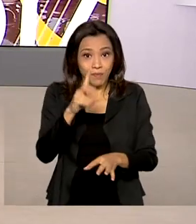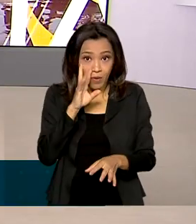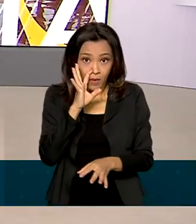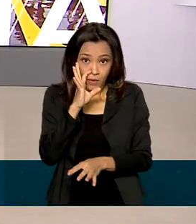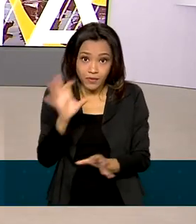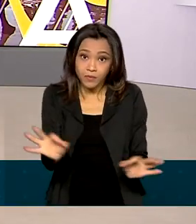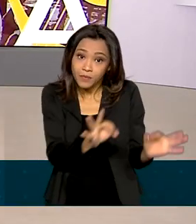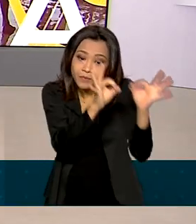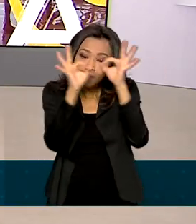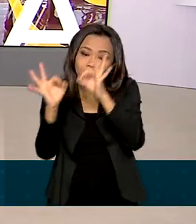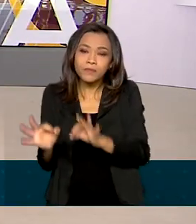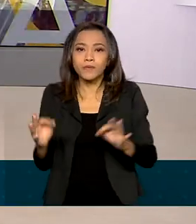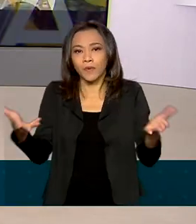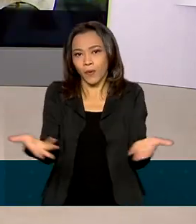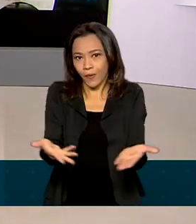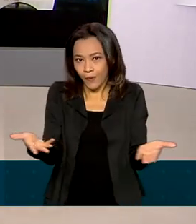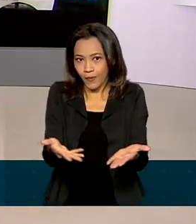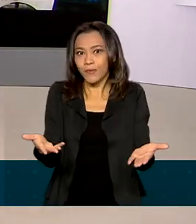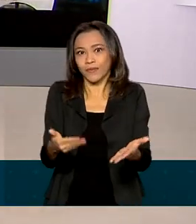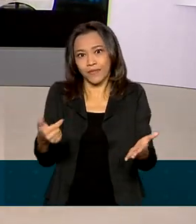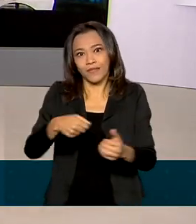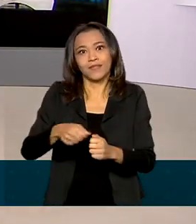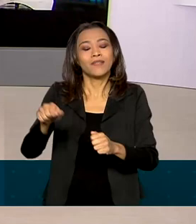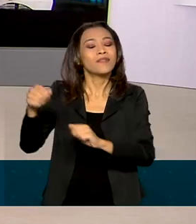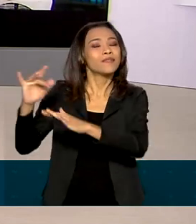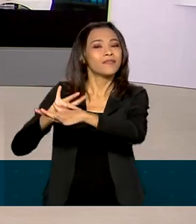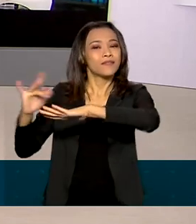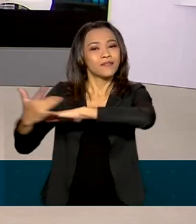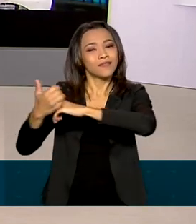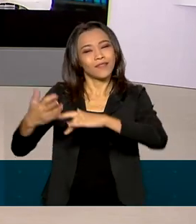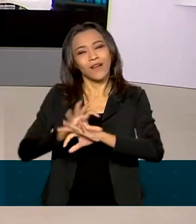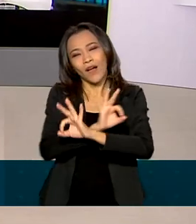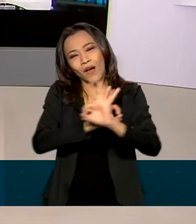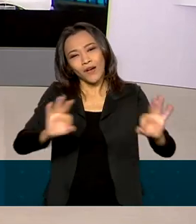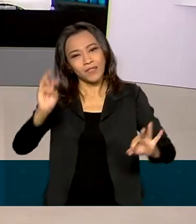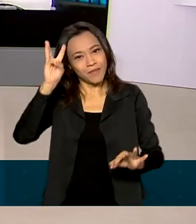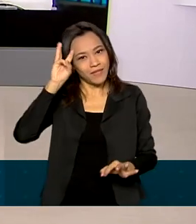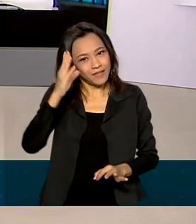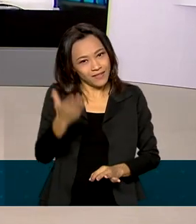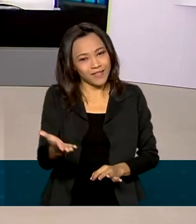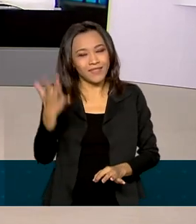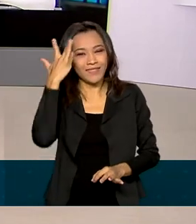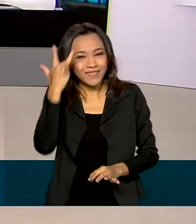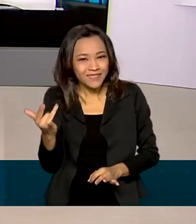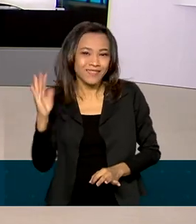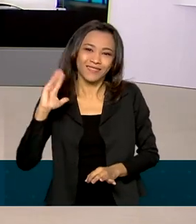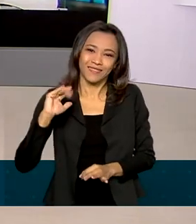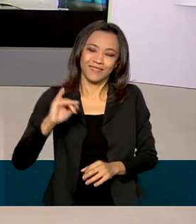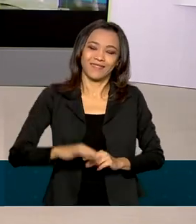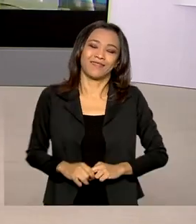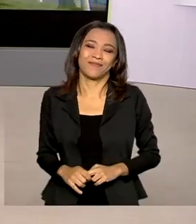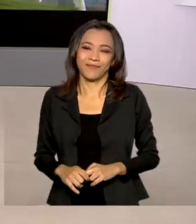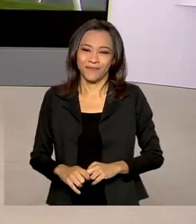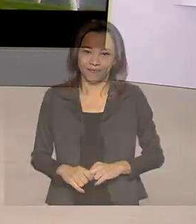rever as reportagens de hoje em nossas redes sociais. Ótima terça-feira para você e até amanhã. Tchau, tchau.